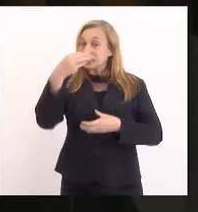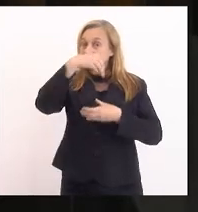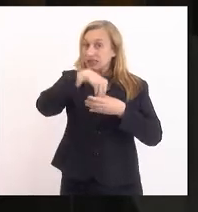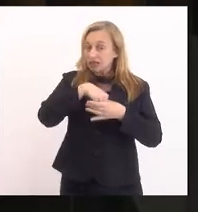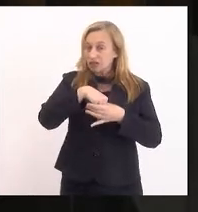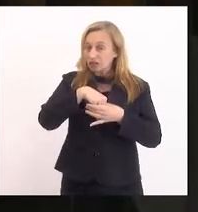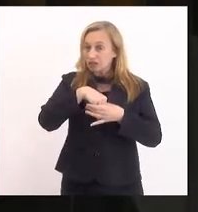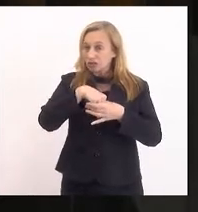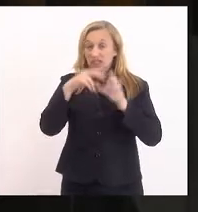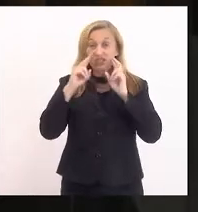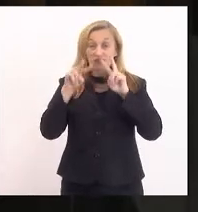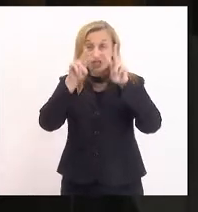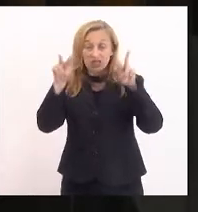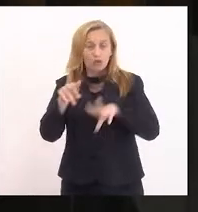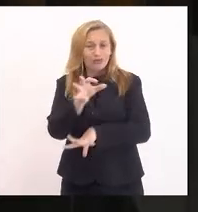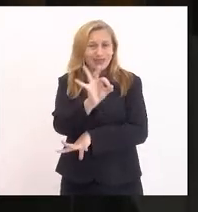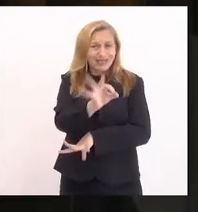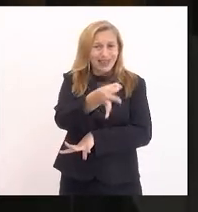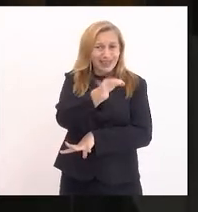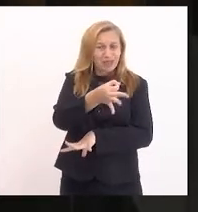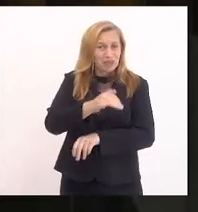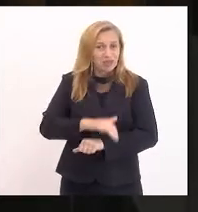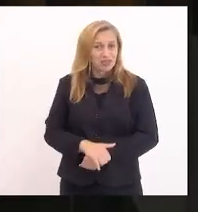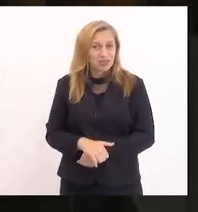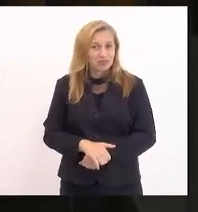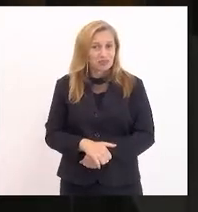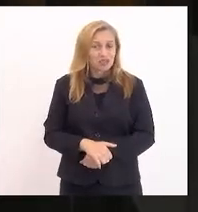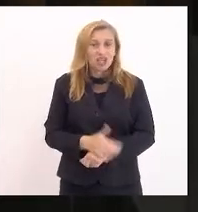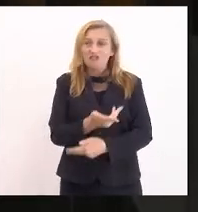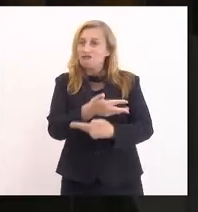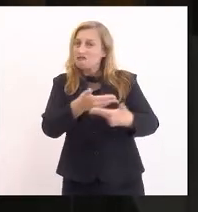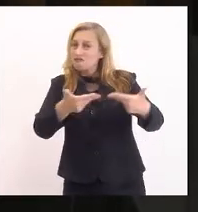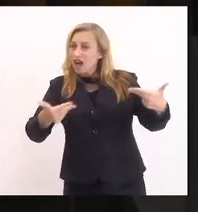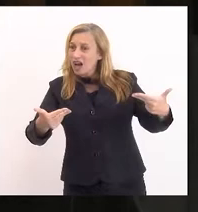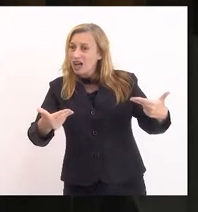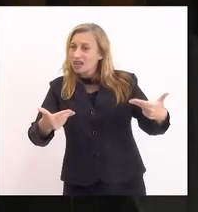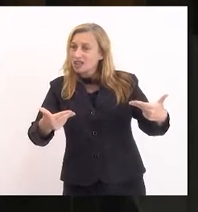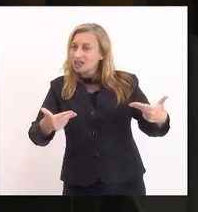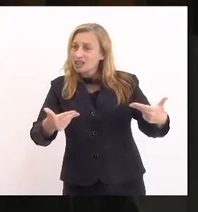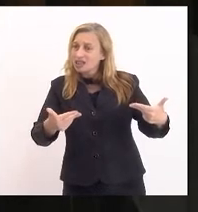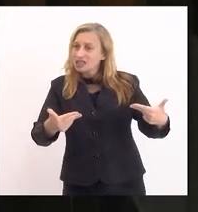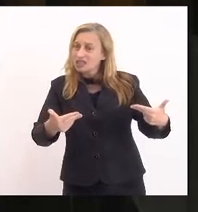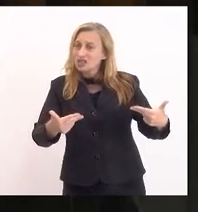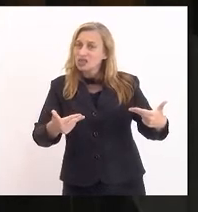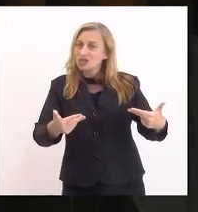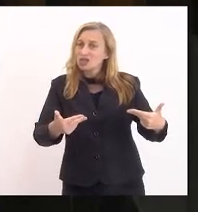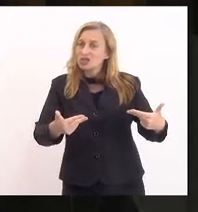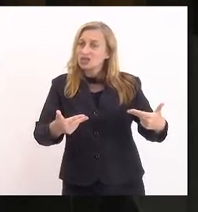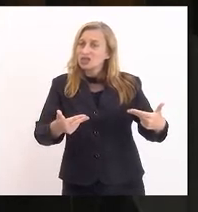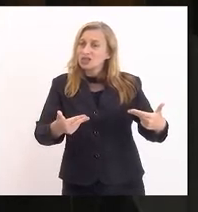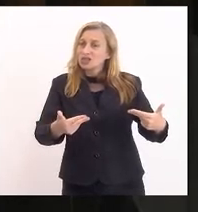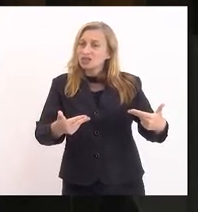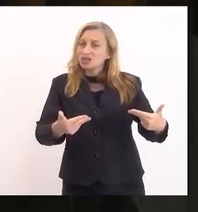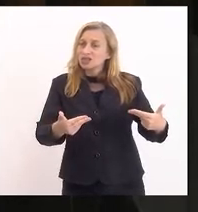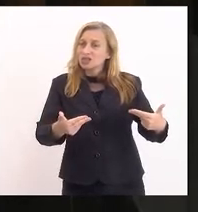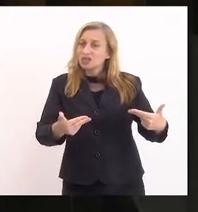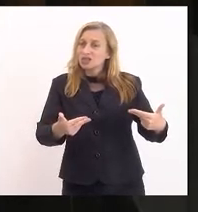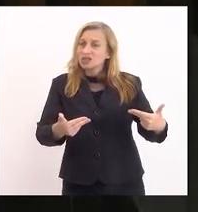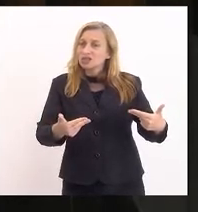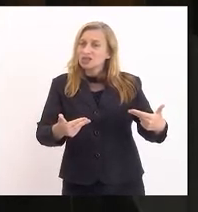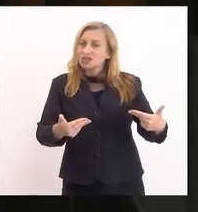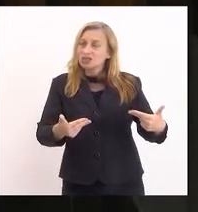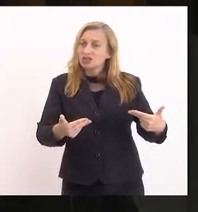ótica, possivelmente, muitos escândalos hão de eclodir.